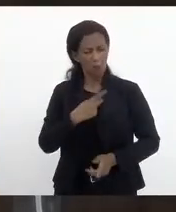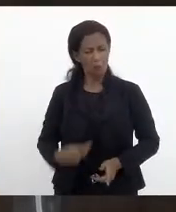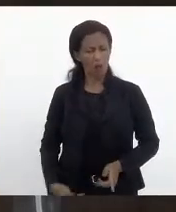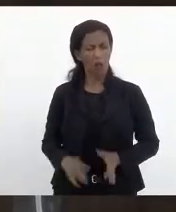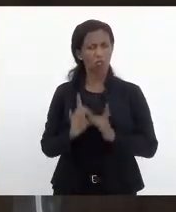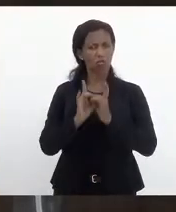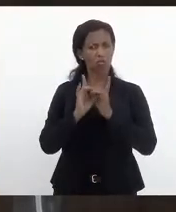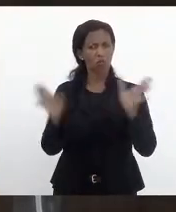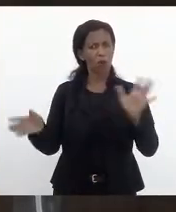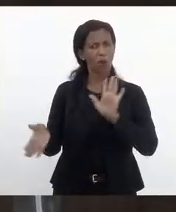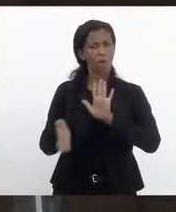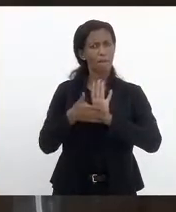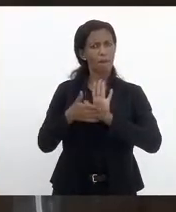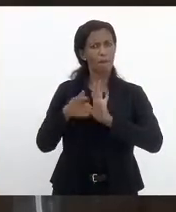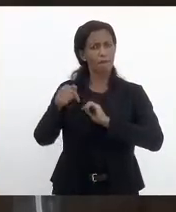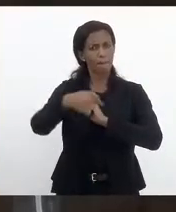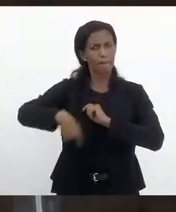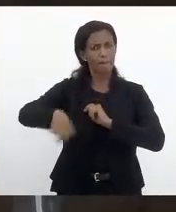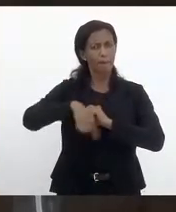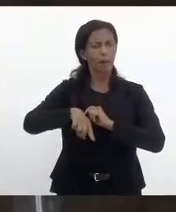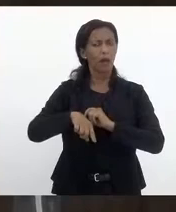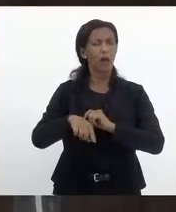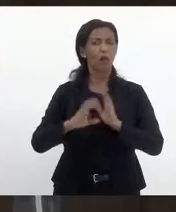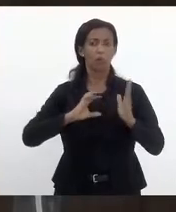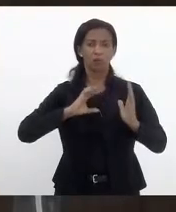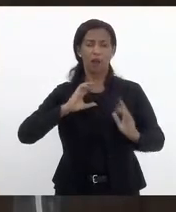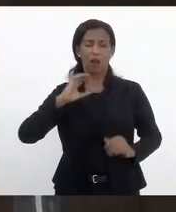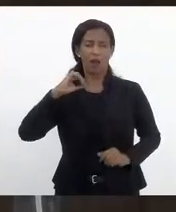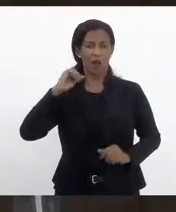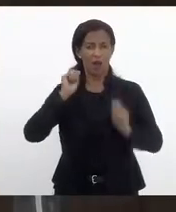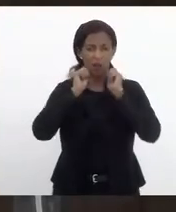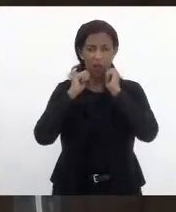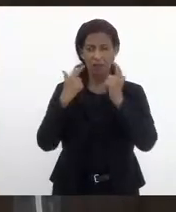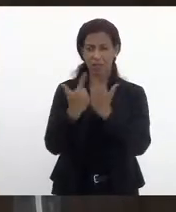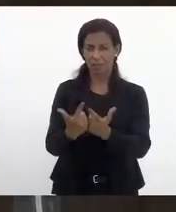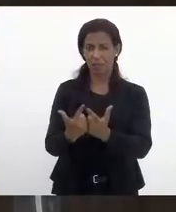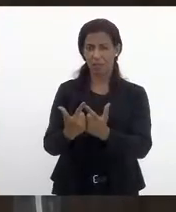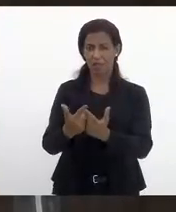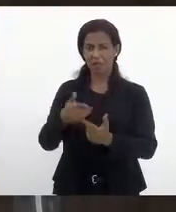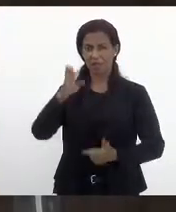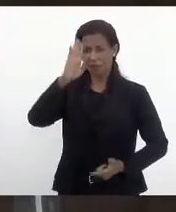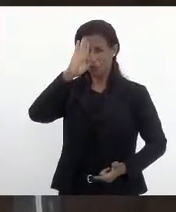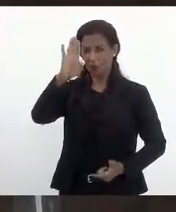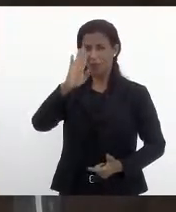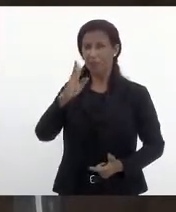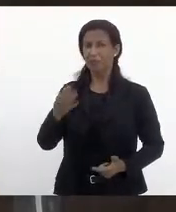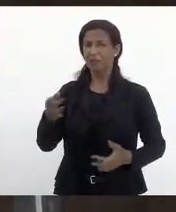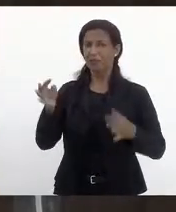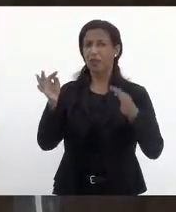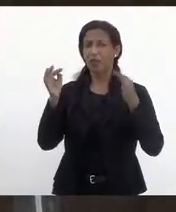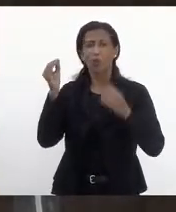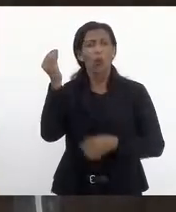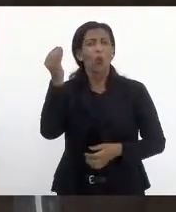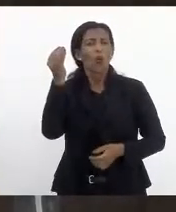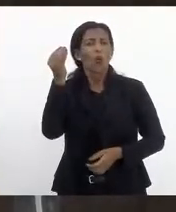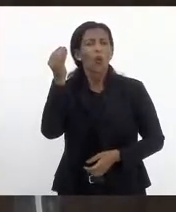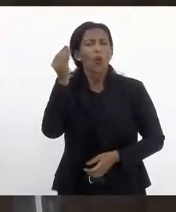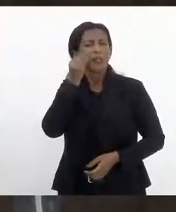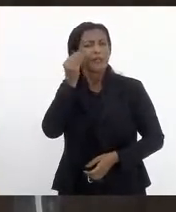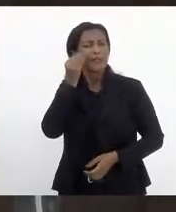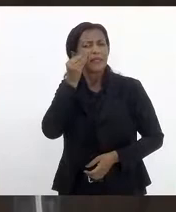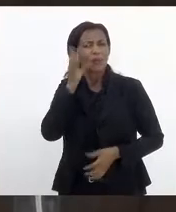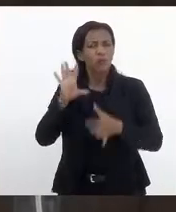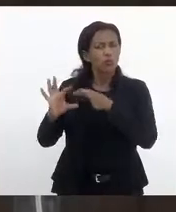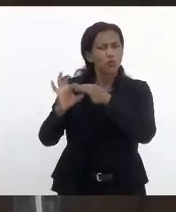democrática aqui o parlamento. A Assembleia Legislativa saiu na vanguarda, e todo mundo sabe, a gente tem dado exemplo aqui de união, foi o caso na semana passada de